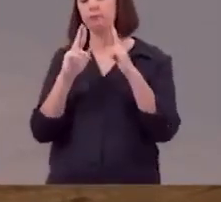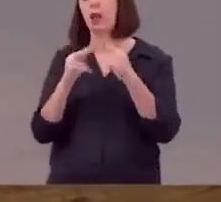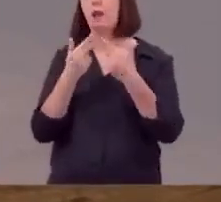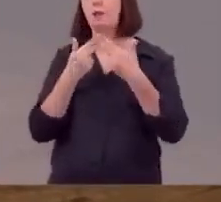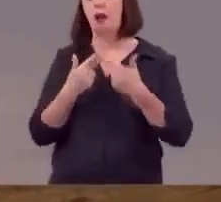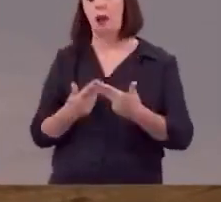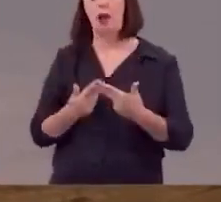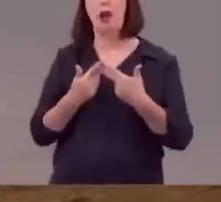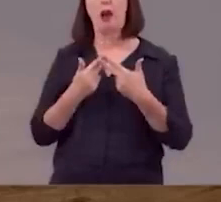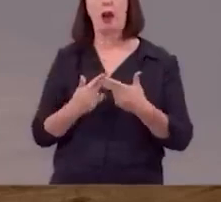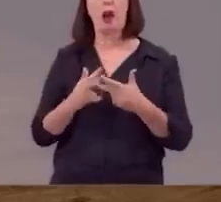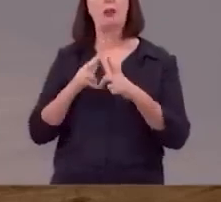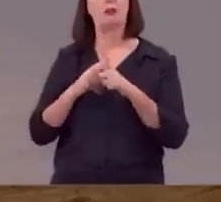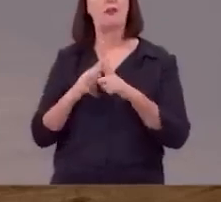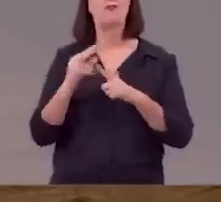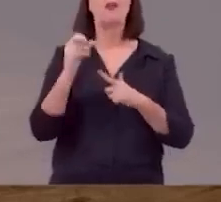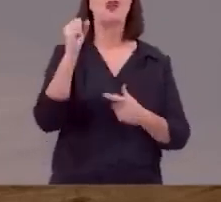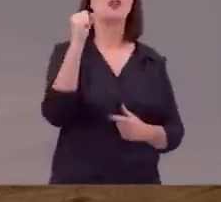uma paciência